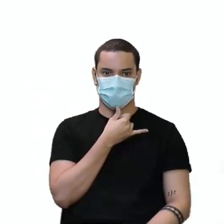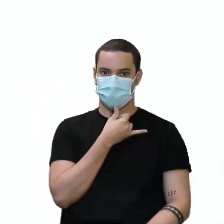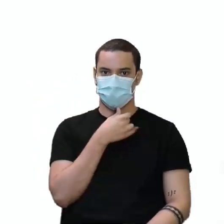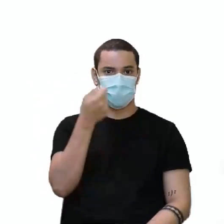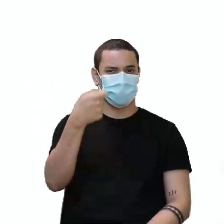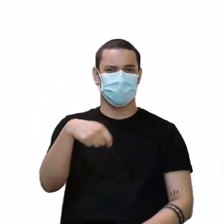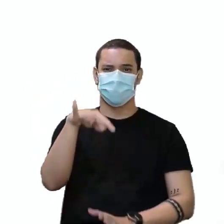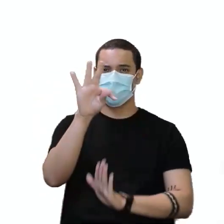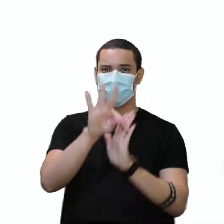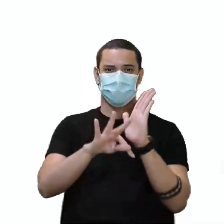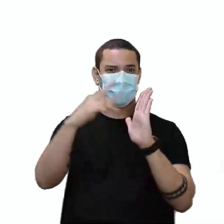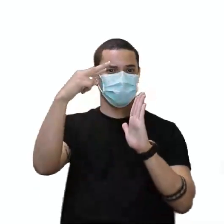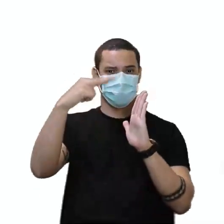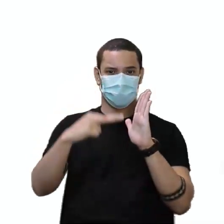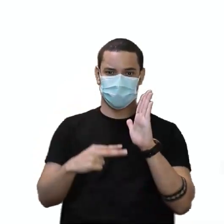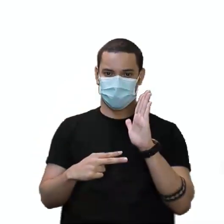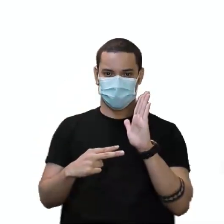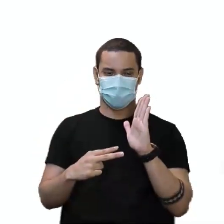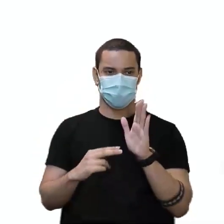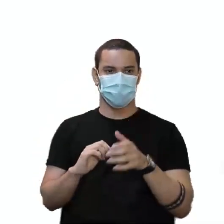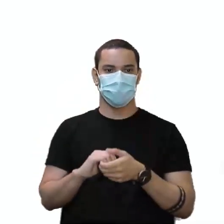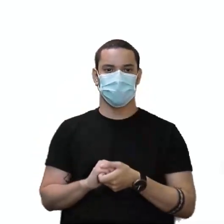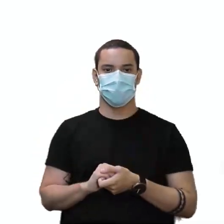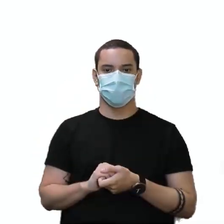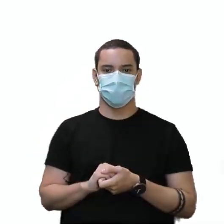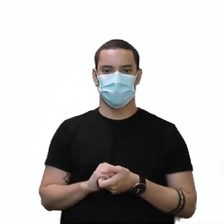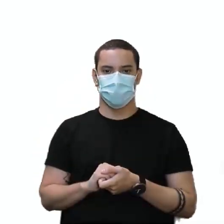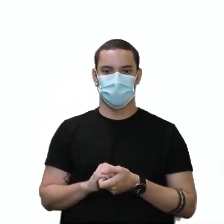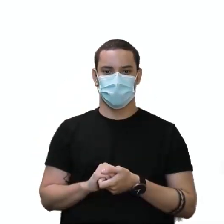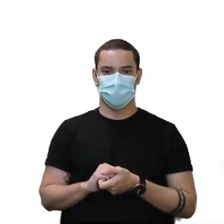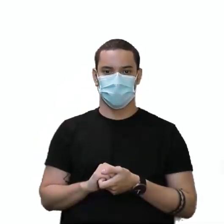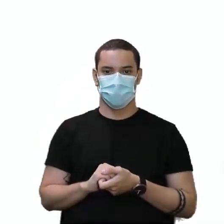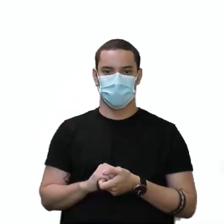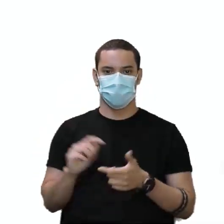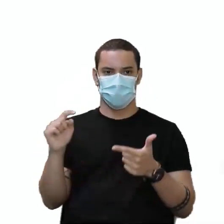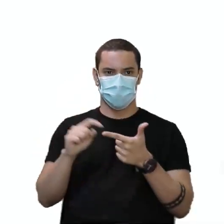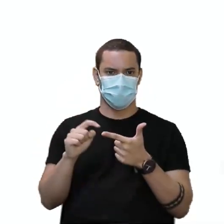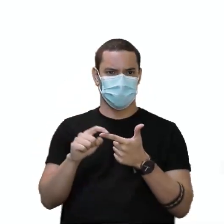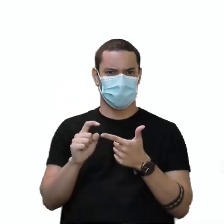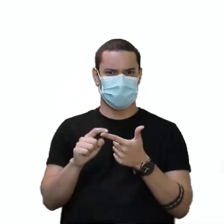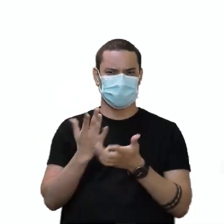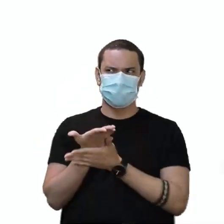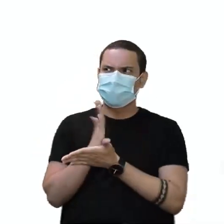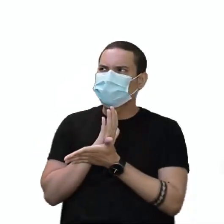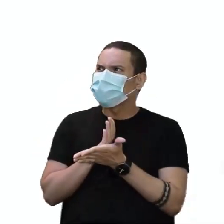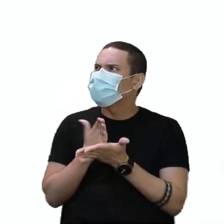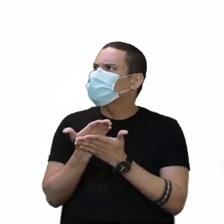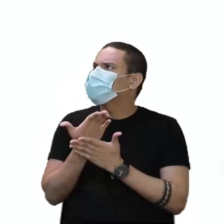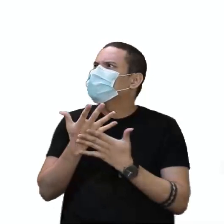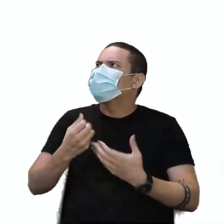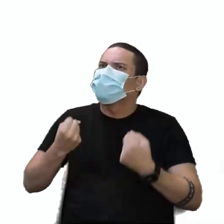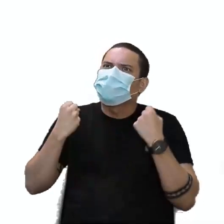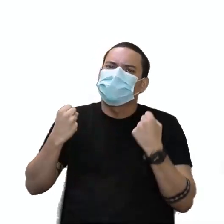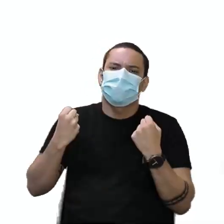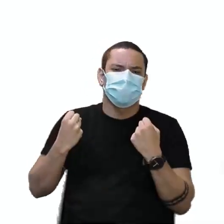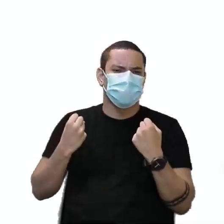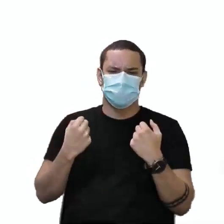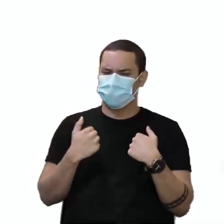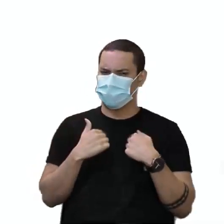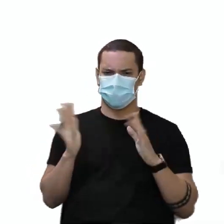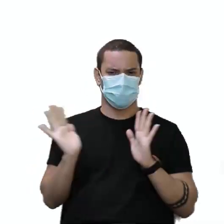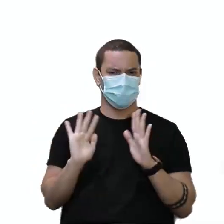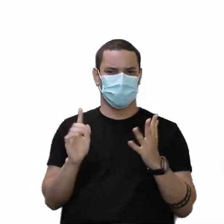texto. Nem eu ler as palavras. Indignado? Não parece indignado para mim também.